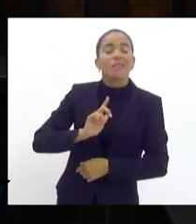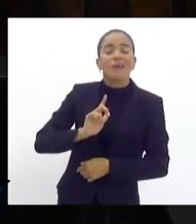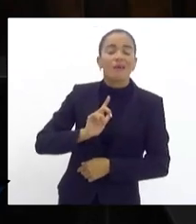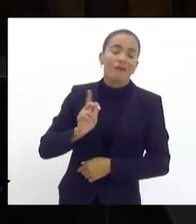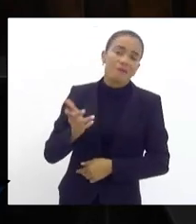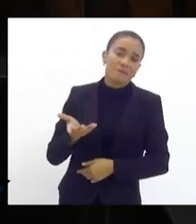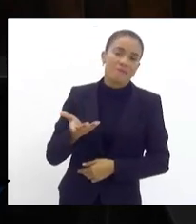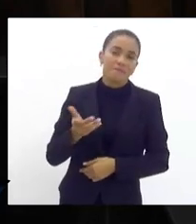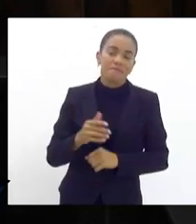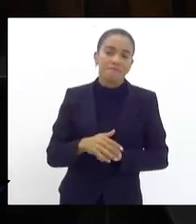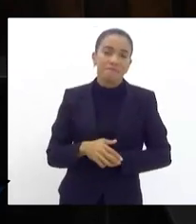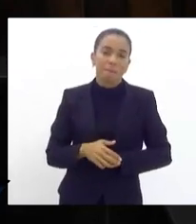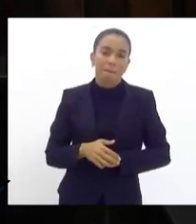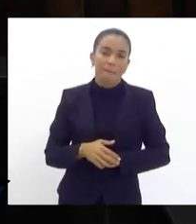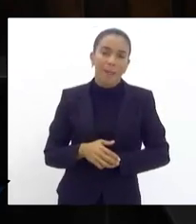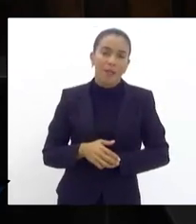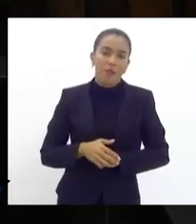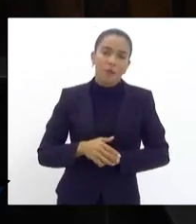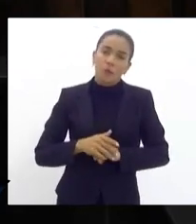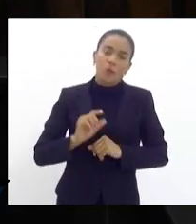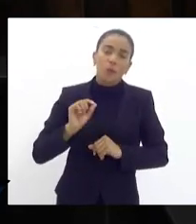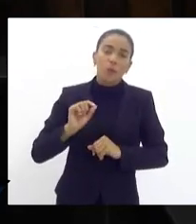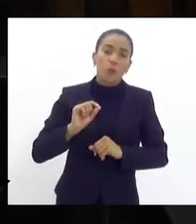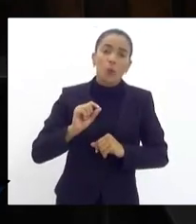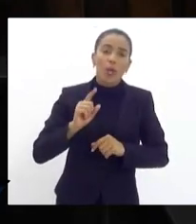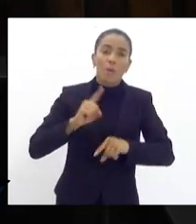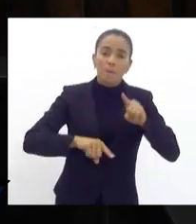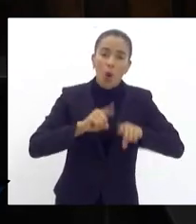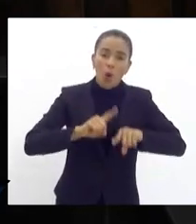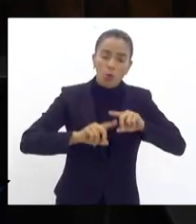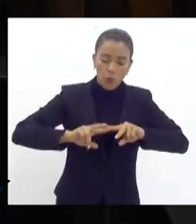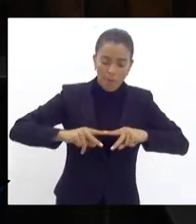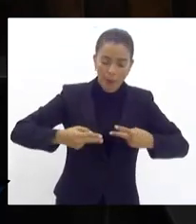dos derivados do petróleo,